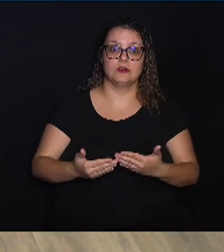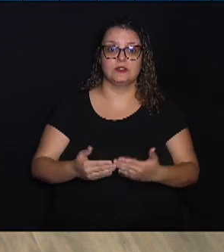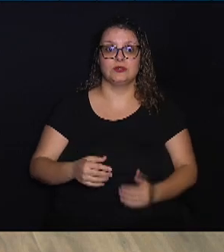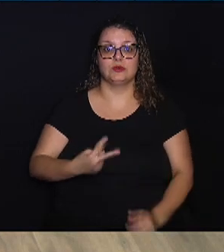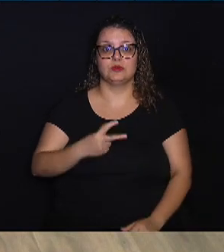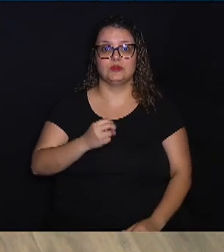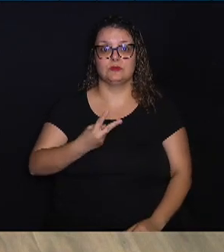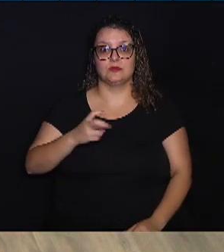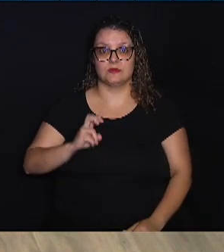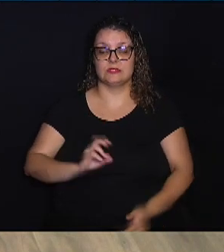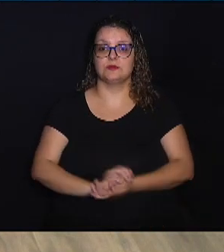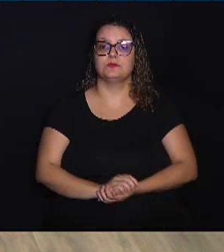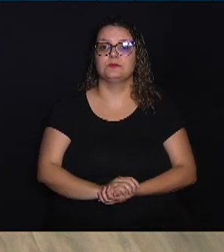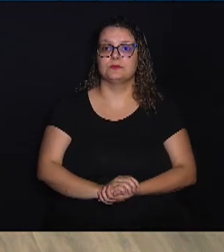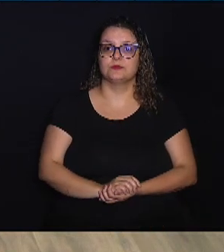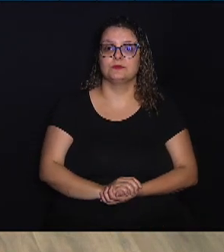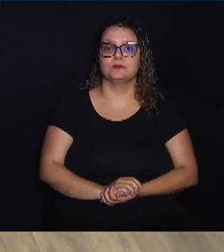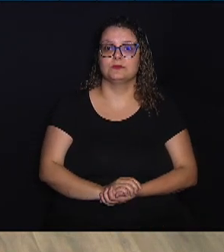2025.